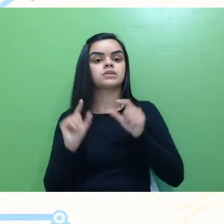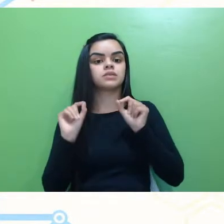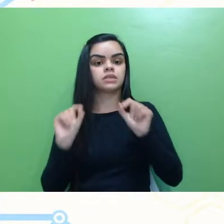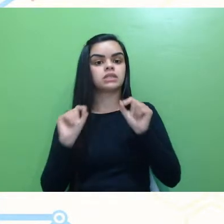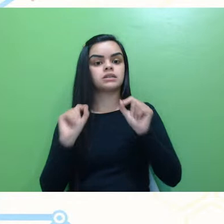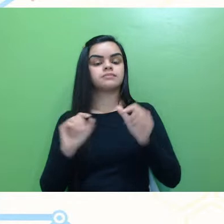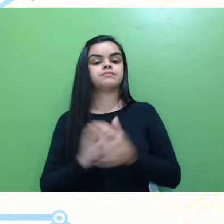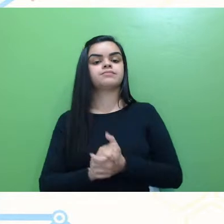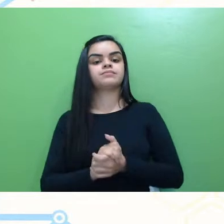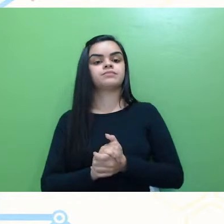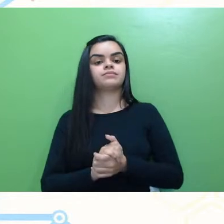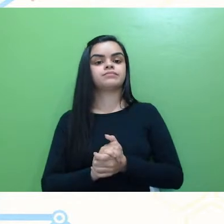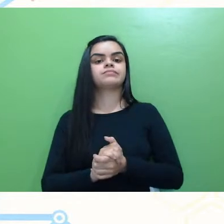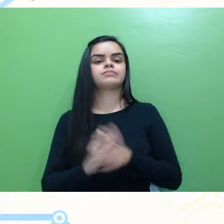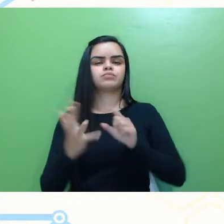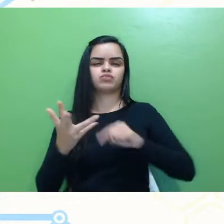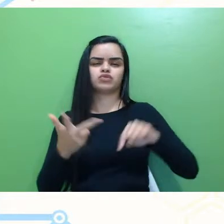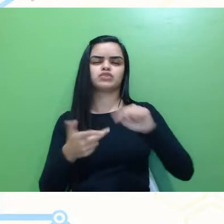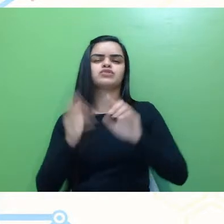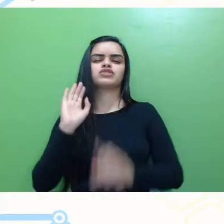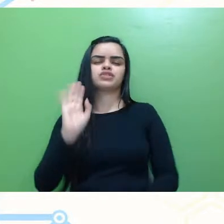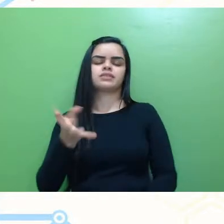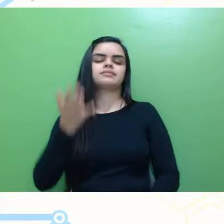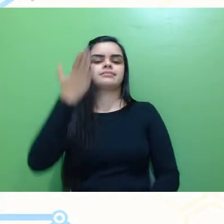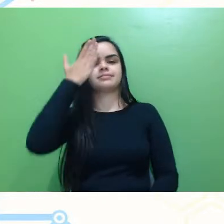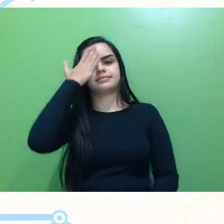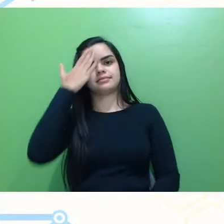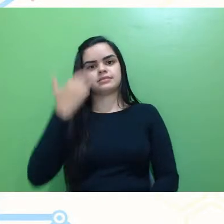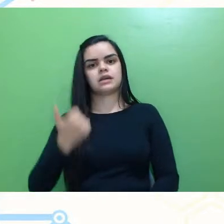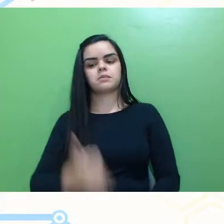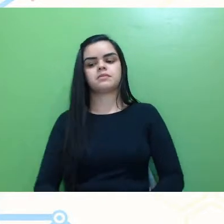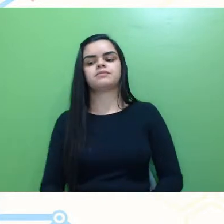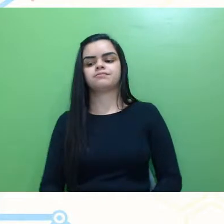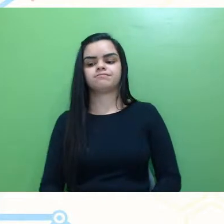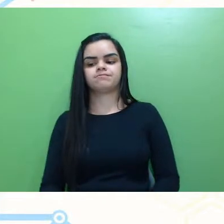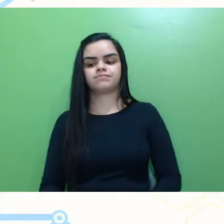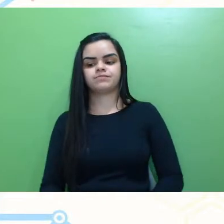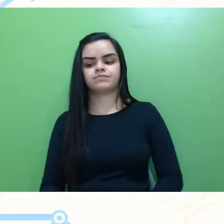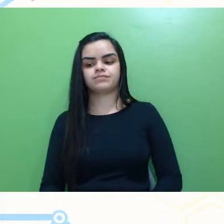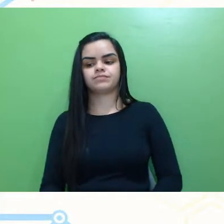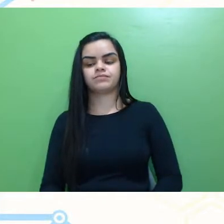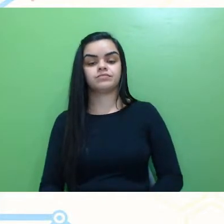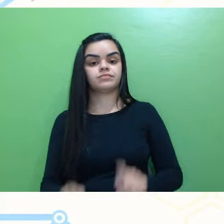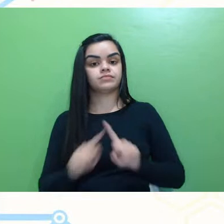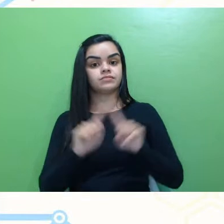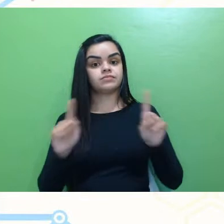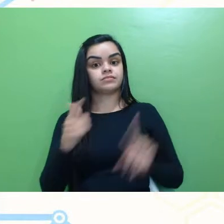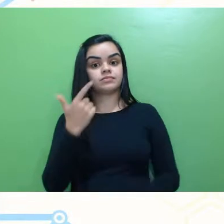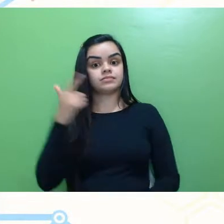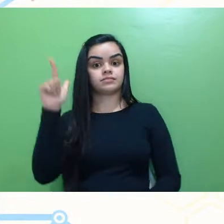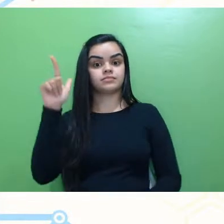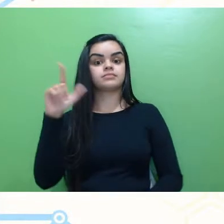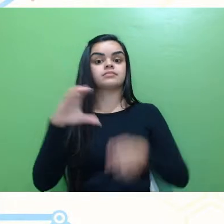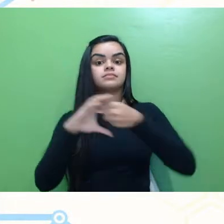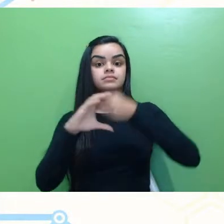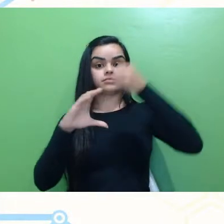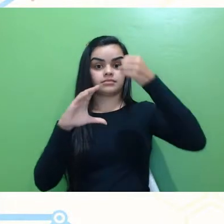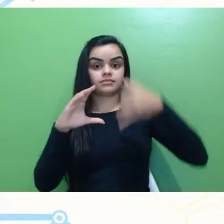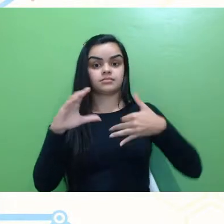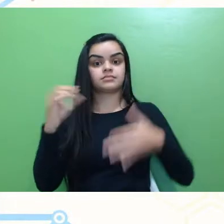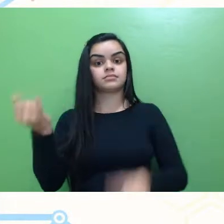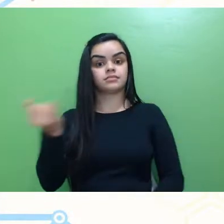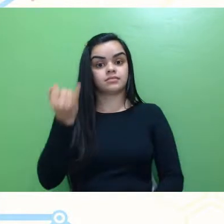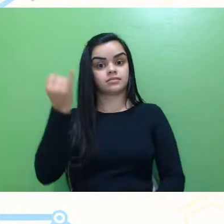pelos motivos que a gente já conhece, né, mas existem algumas outras características importantes, né,